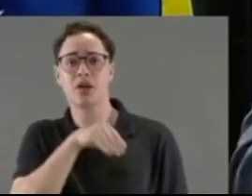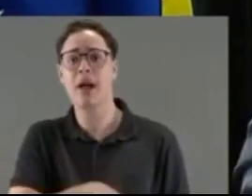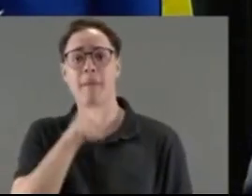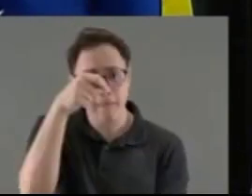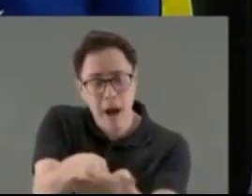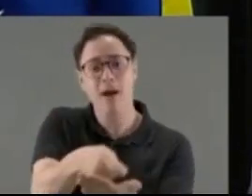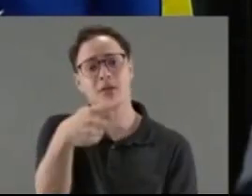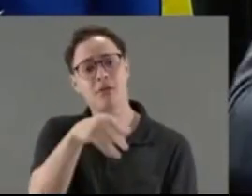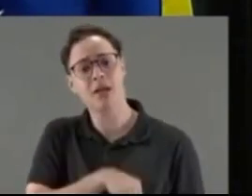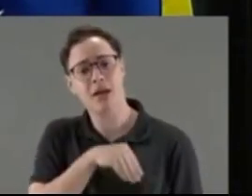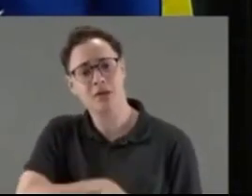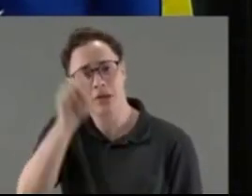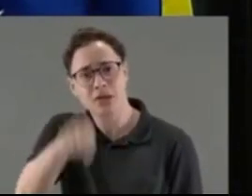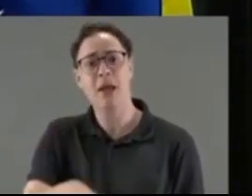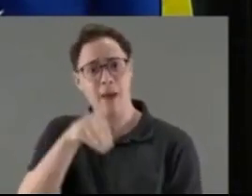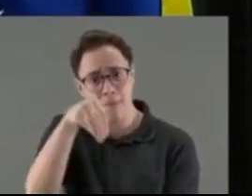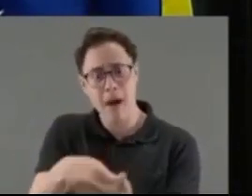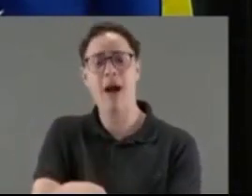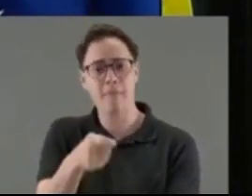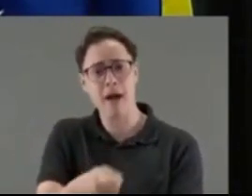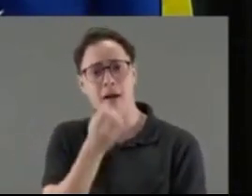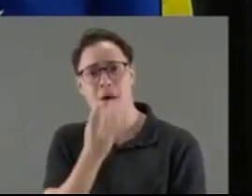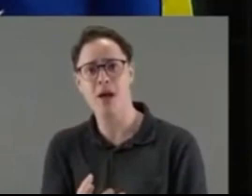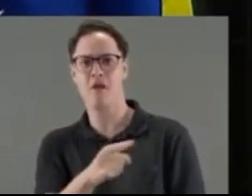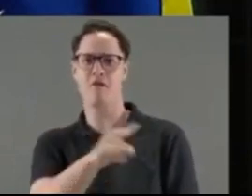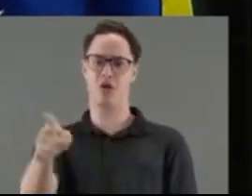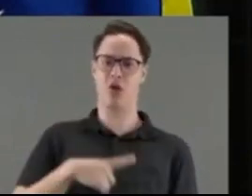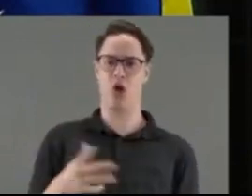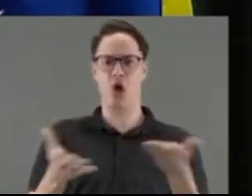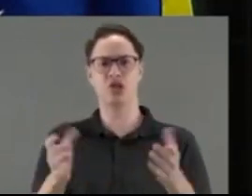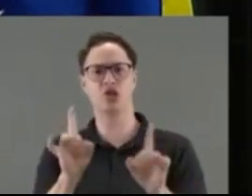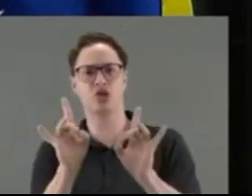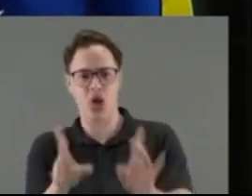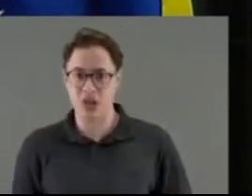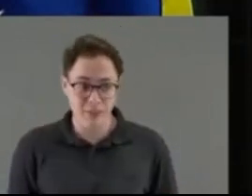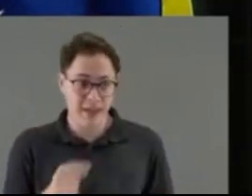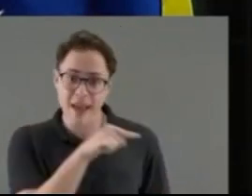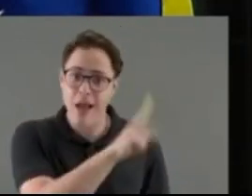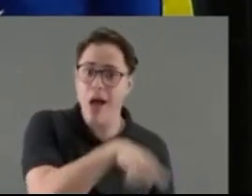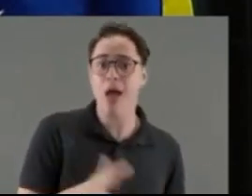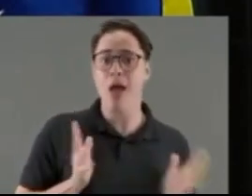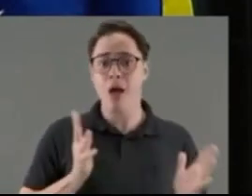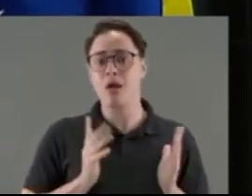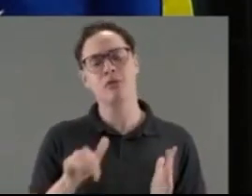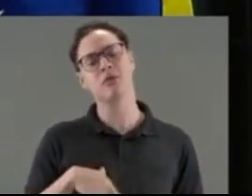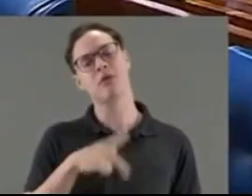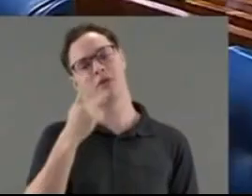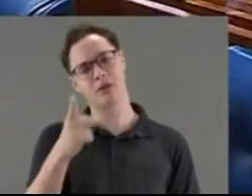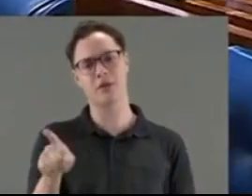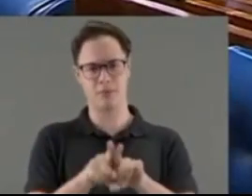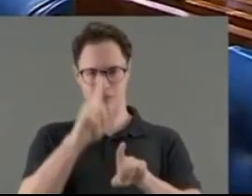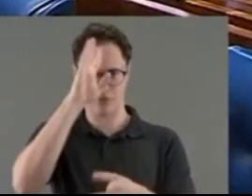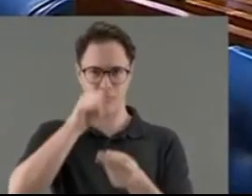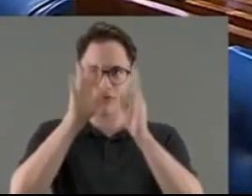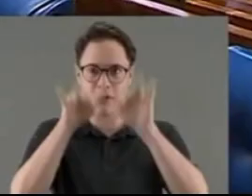pagam o seu salário e pagam muito bem, porque vocês são fontes de despesa e eles são fontes de riqueza. Eu queria falar aqui também para terminar,